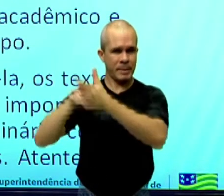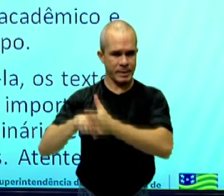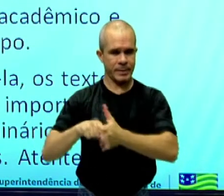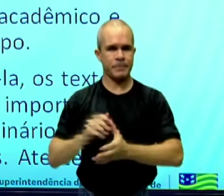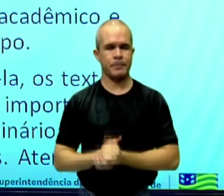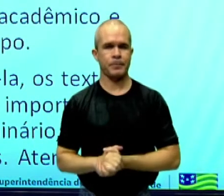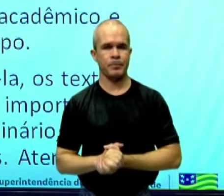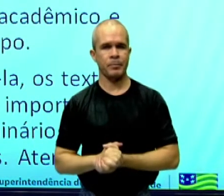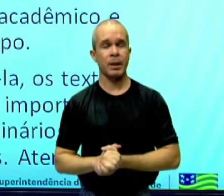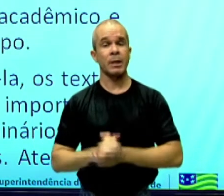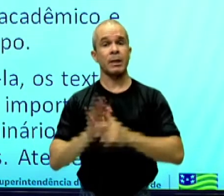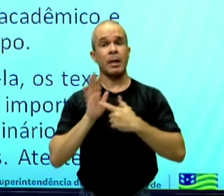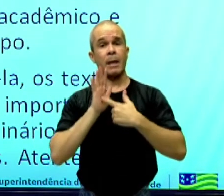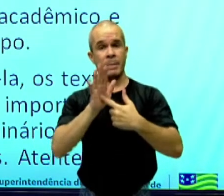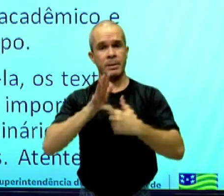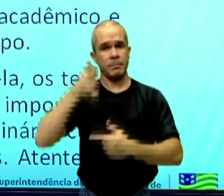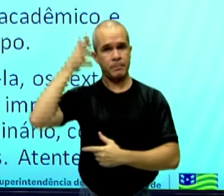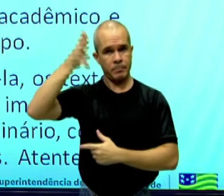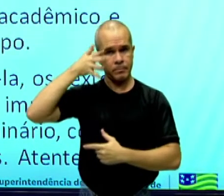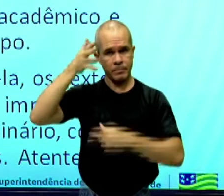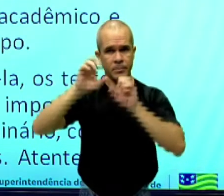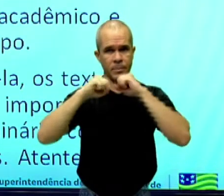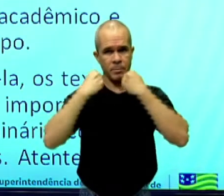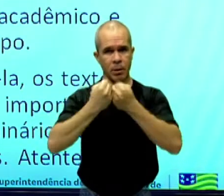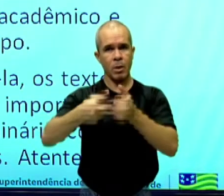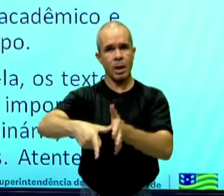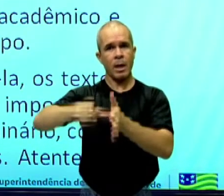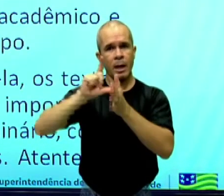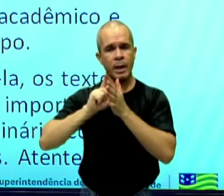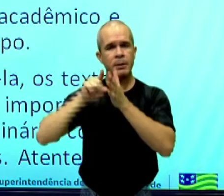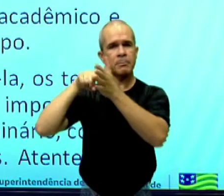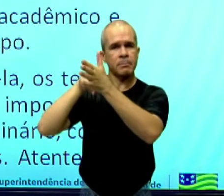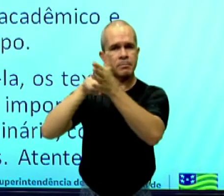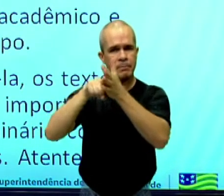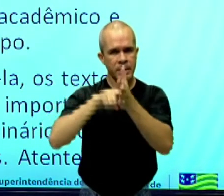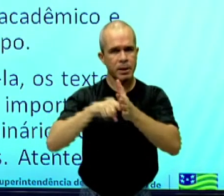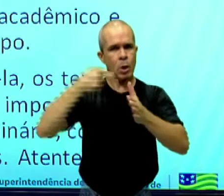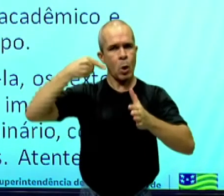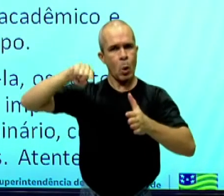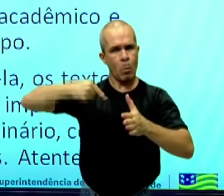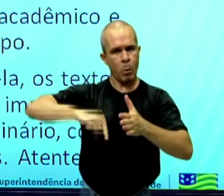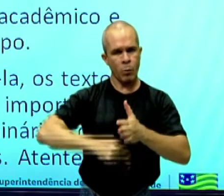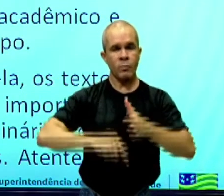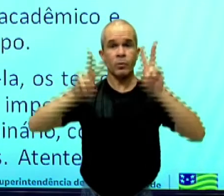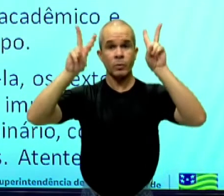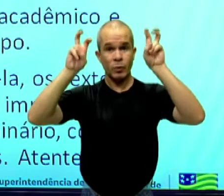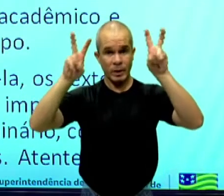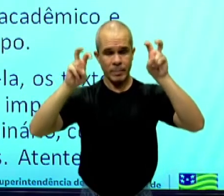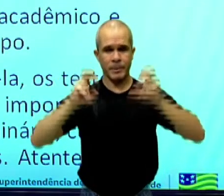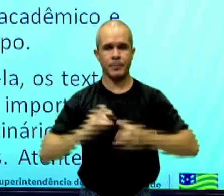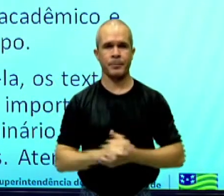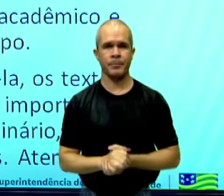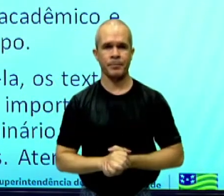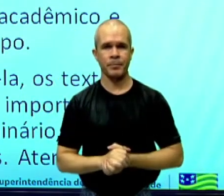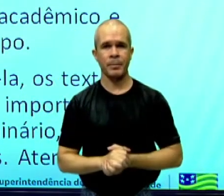Quando você apresenta o seminário, você vai estar pesquisando e aprofundando o tema que foi apresentado pelo professor. O professor,